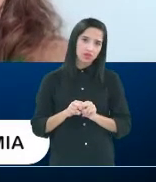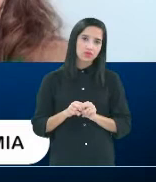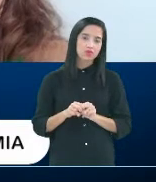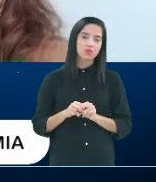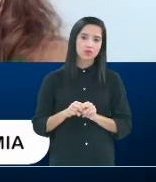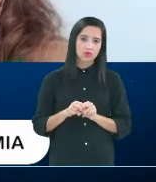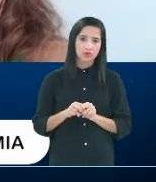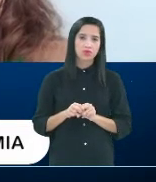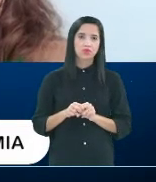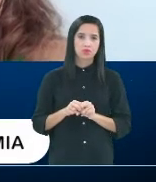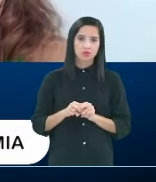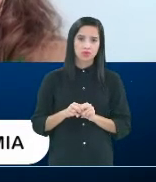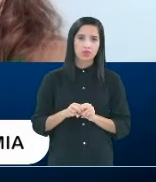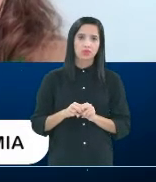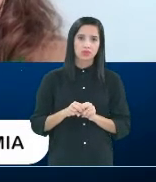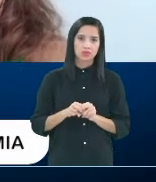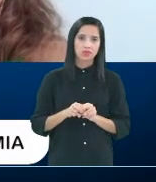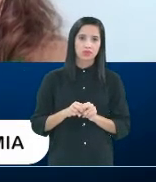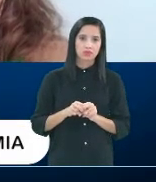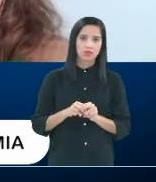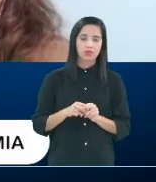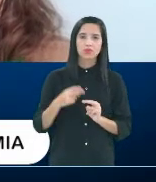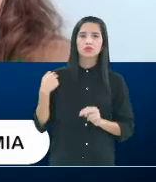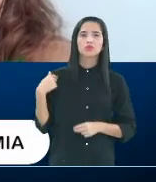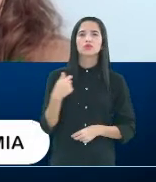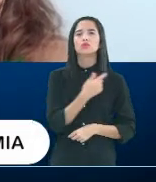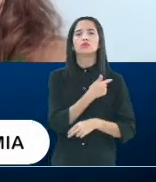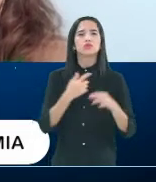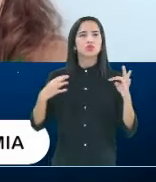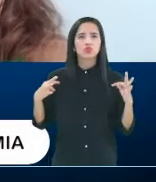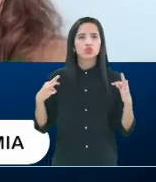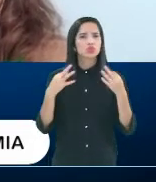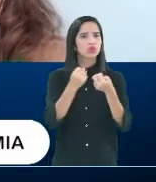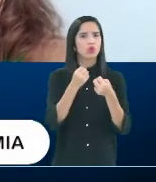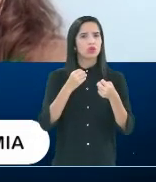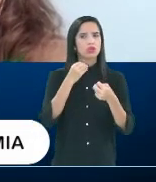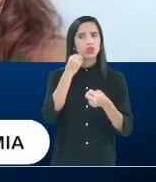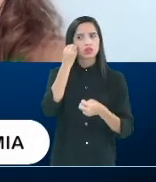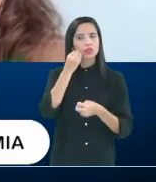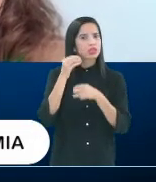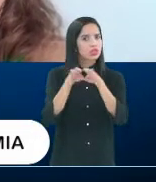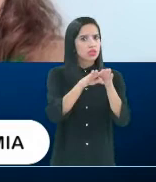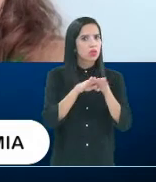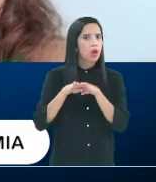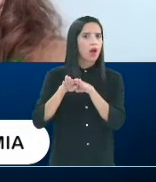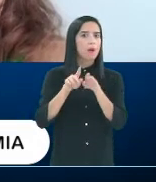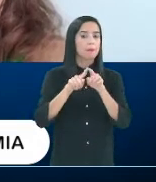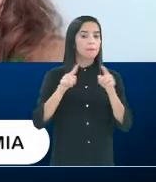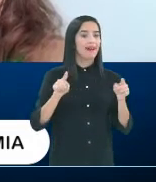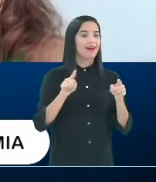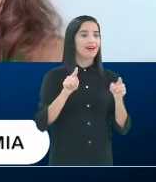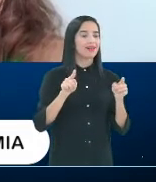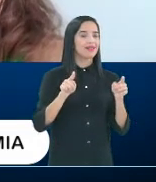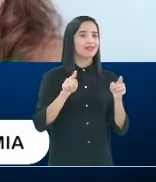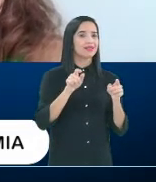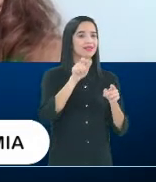todos nós estamos vivendo a mesma situação, mas aí vai depender de